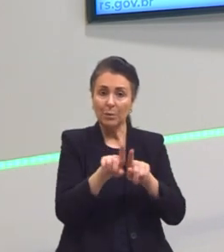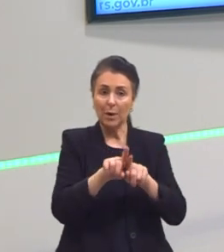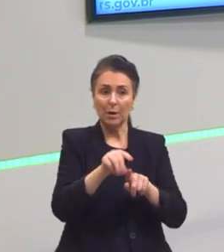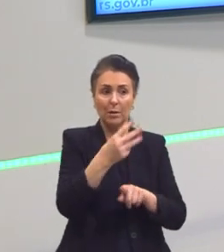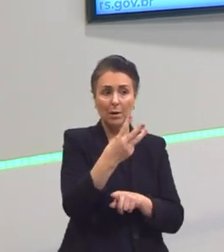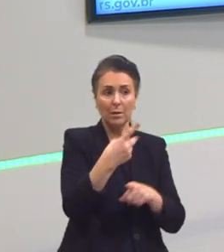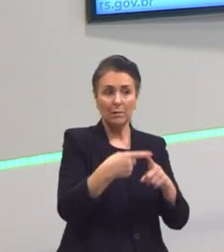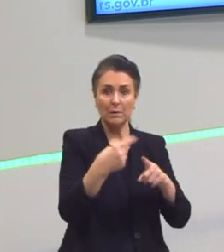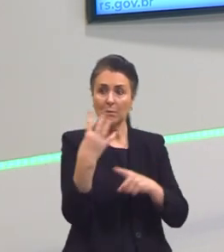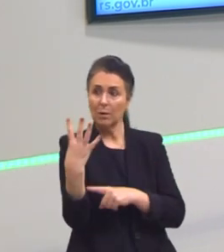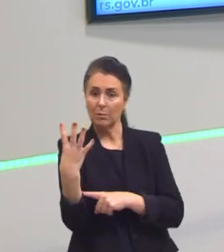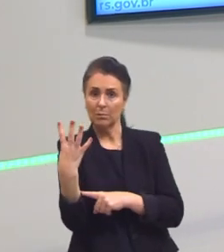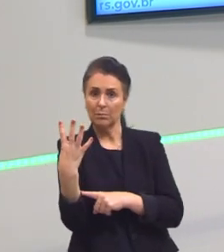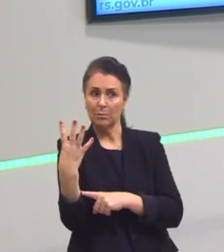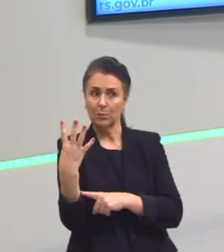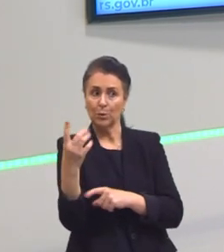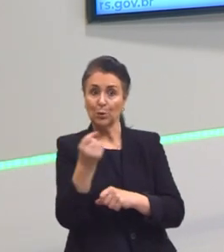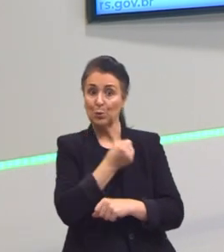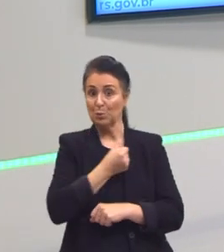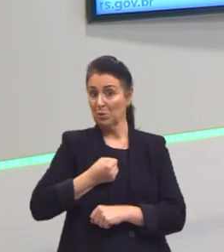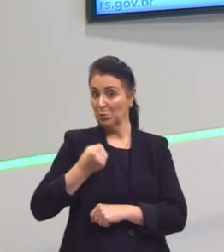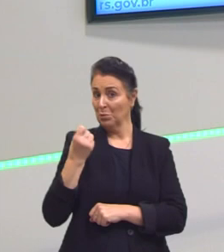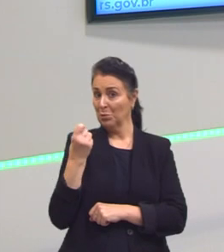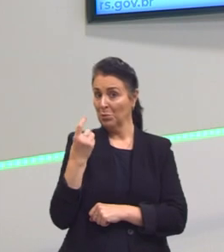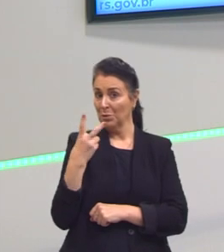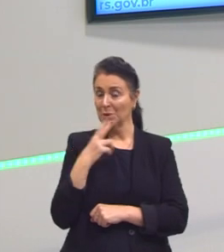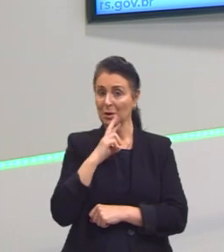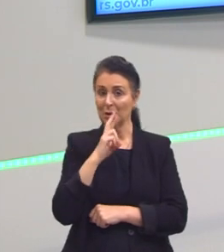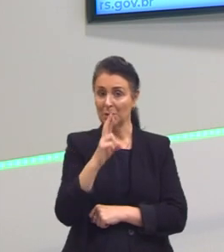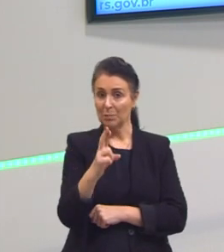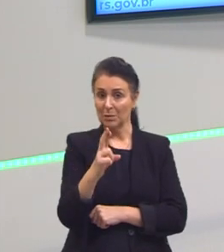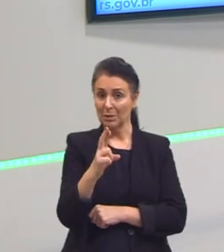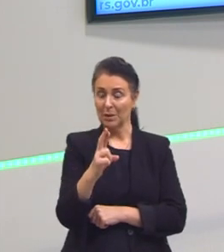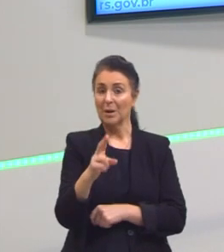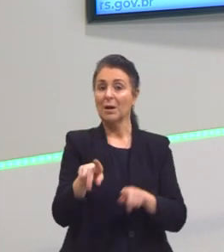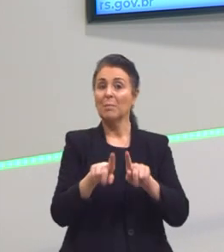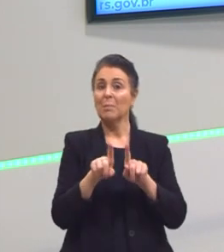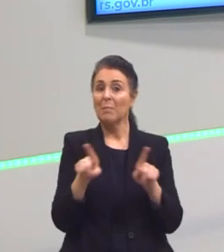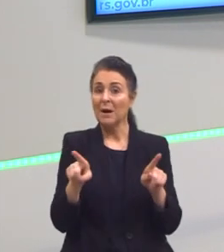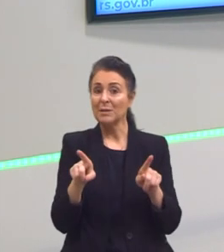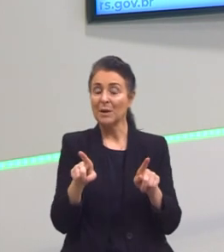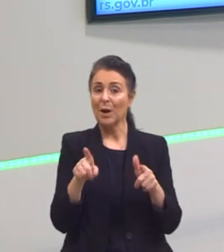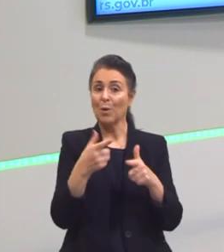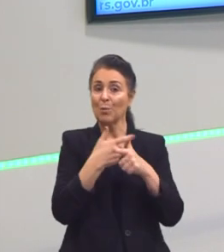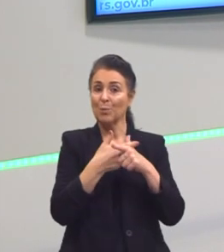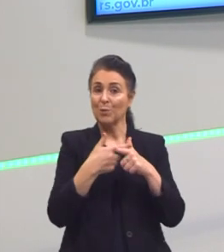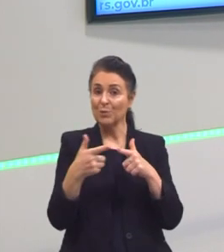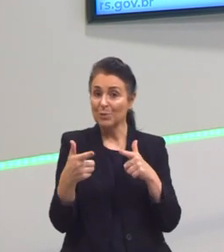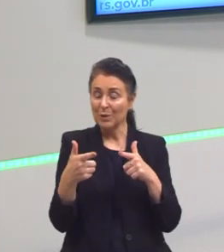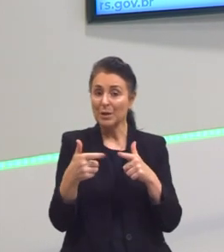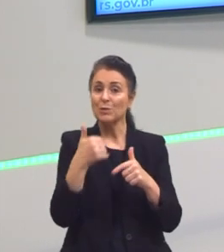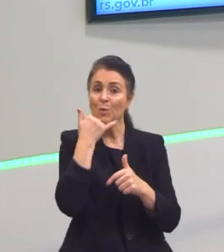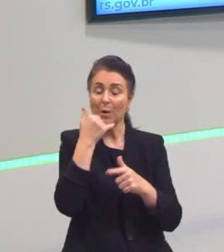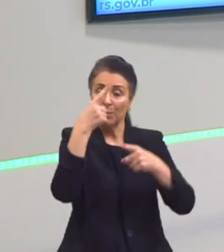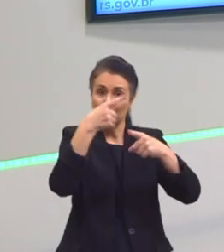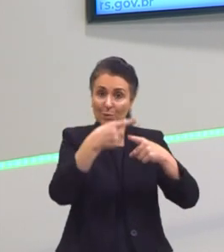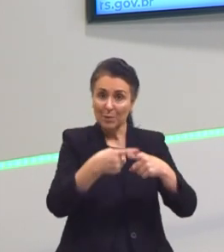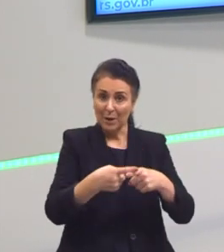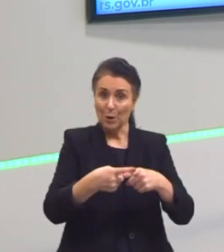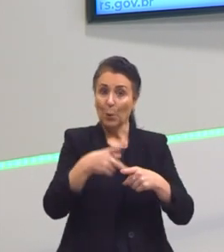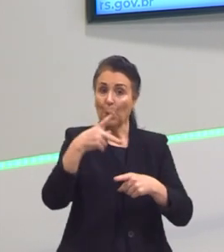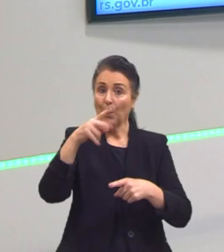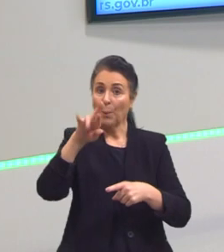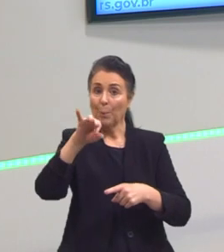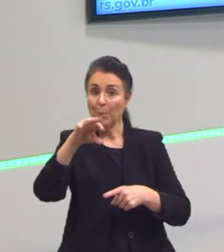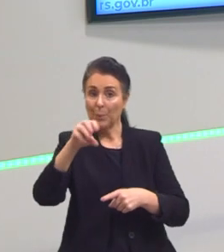3 vezes 4. Eu chego em 12, mas eu multipliquei um número primo pelo número 4, que é composto. Como é que eu posso chegar numa